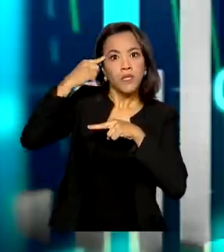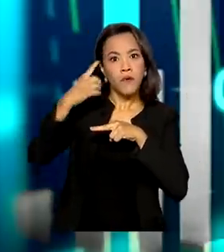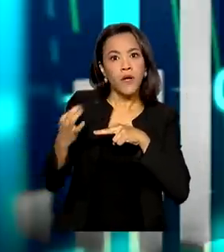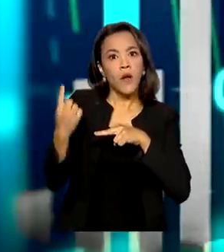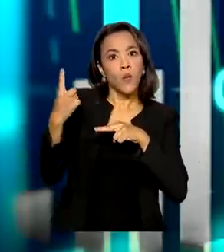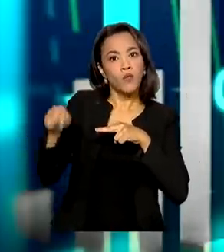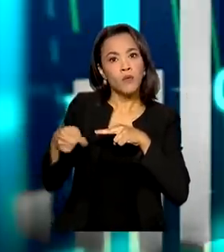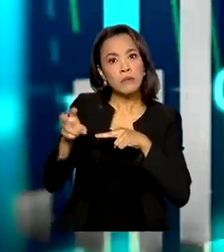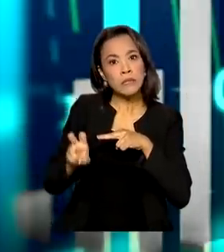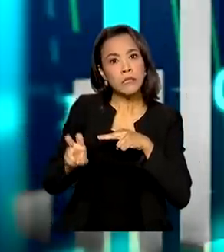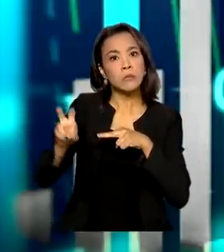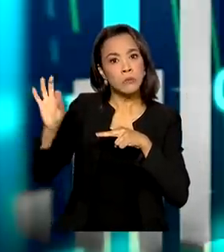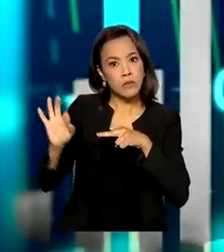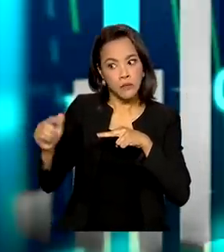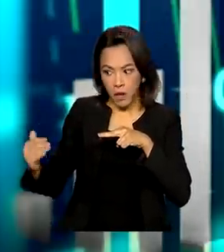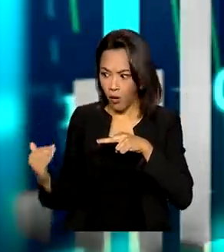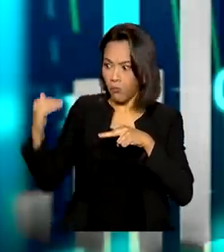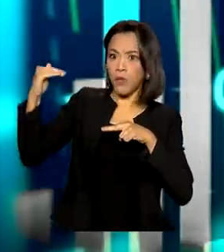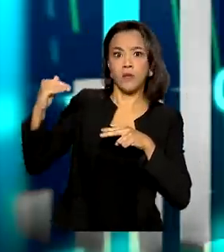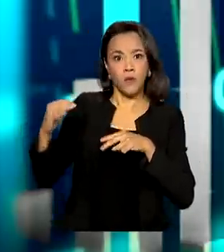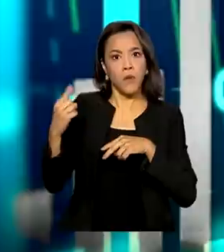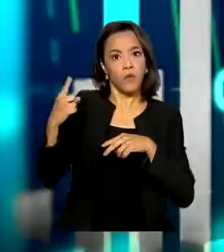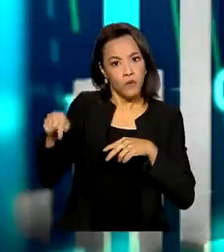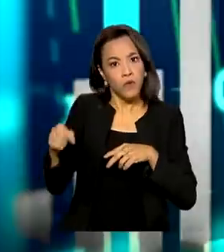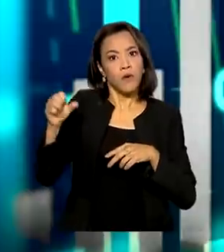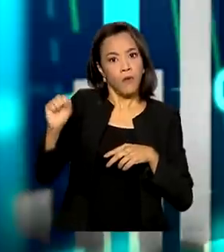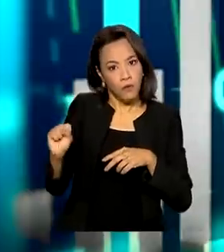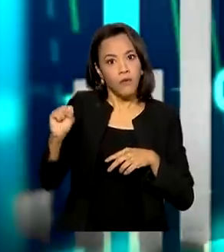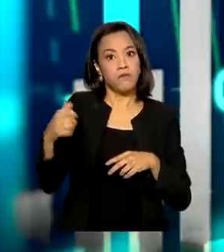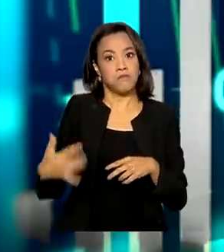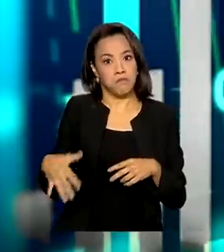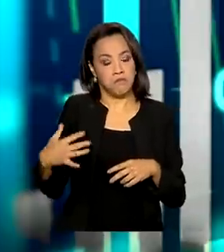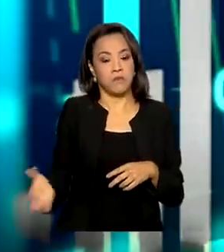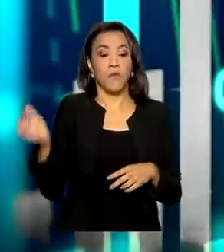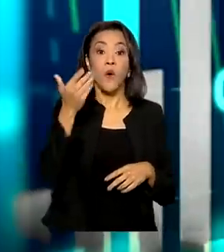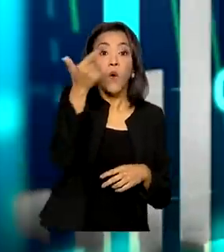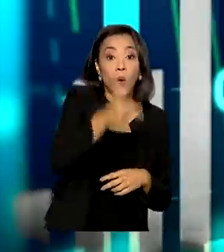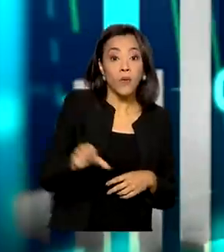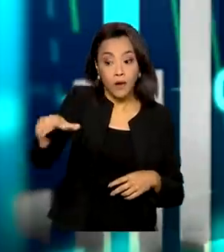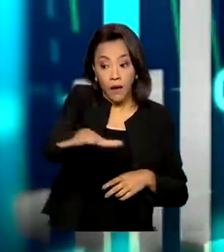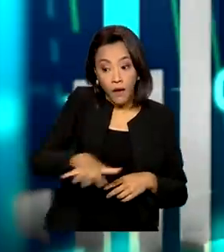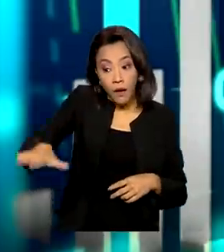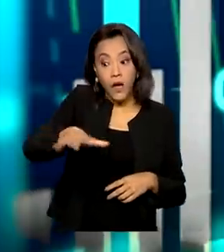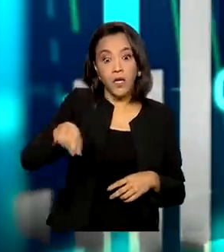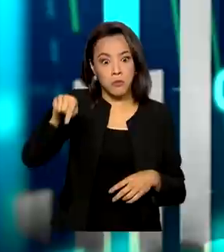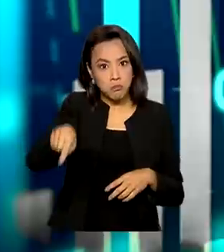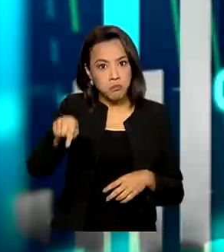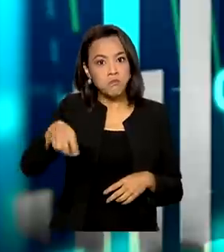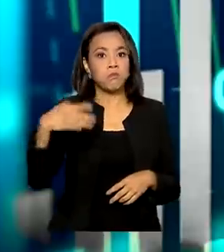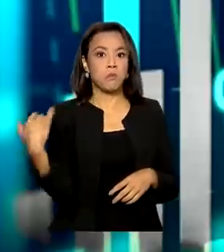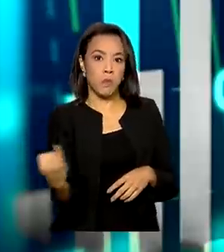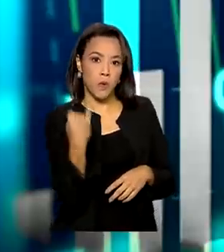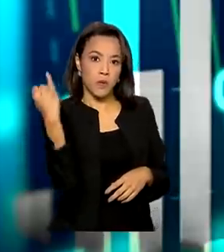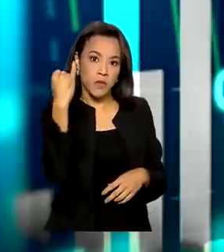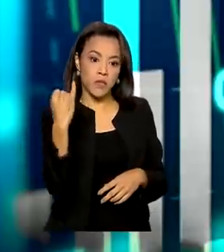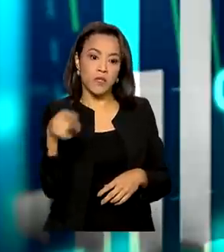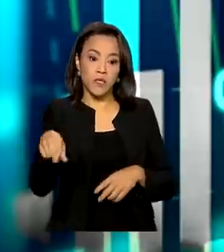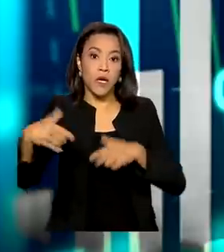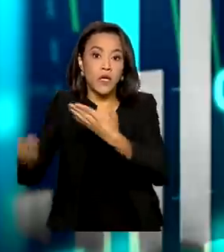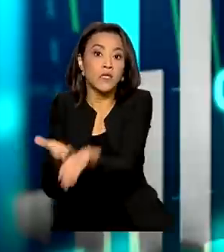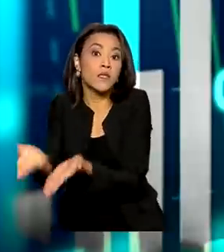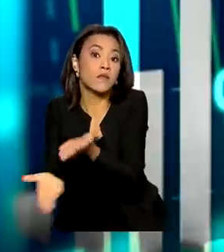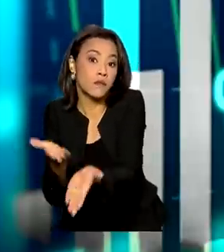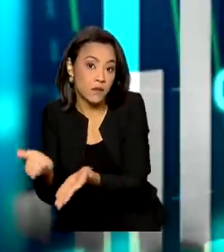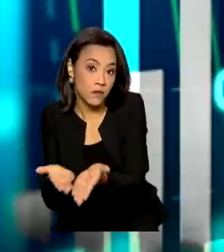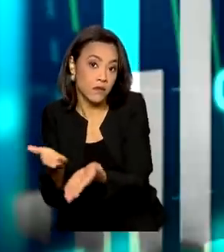ano. E dentro desse crescimento econômico, destaca-se o setor de serviços. Outro ponto importante para destacar é, dentro da